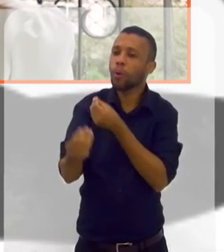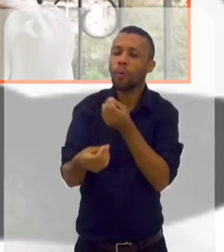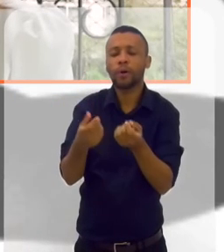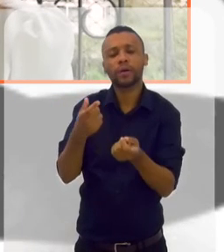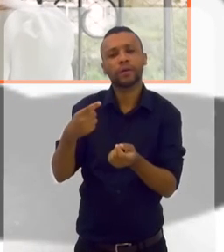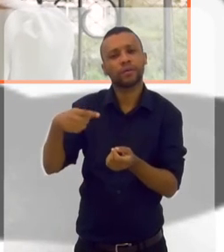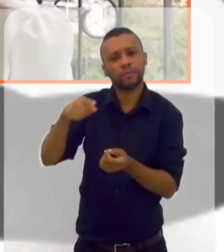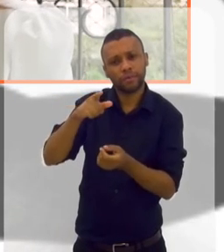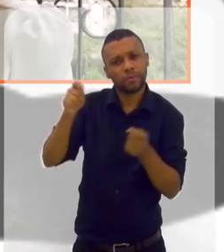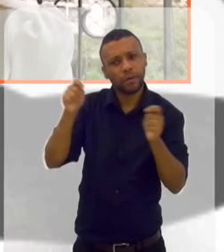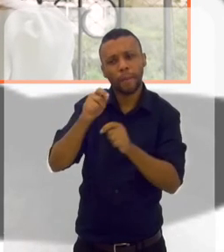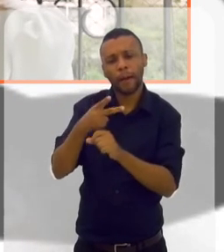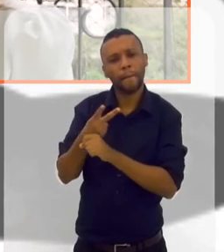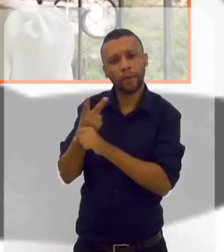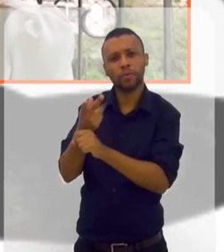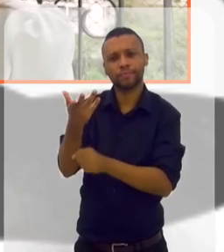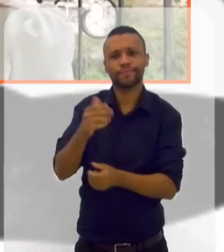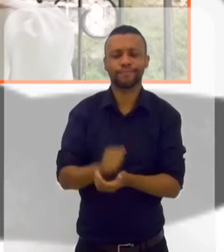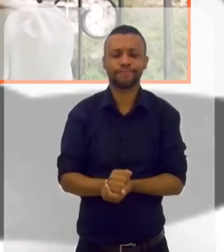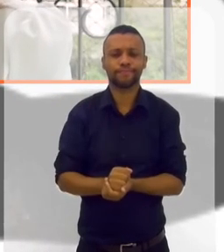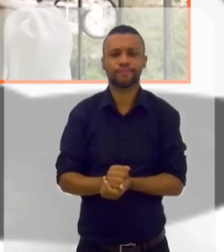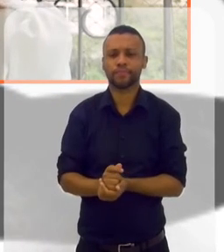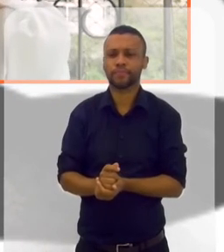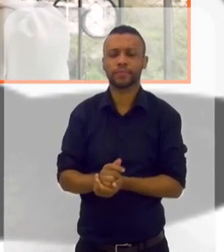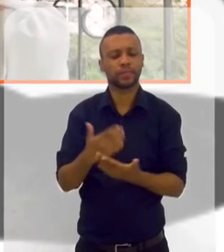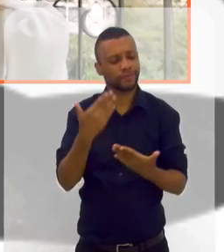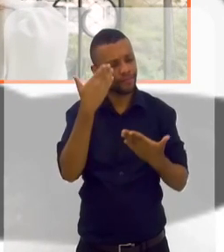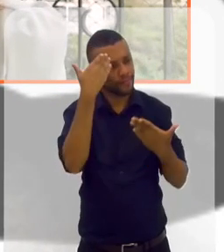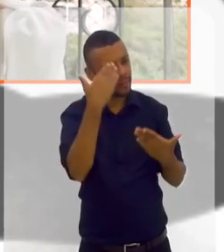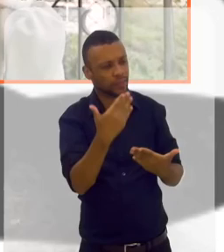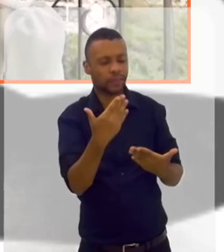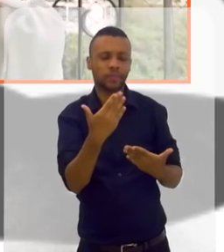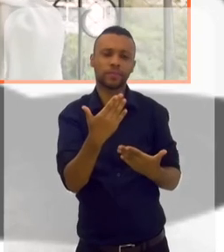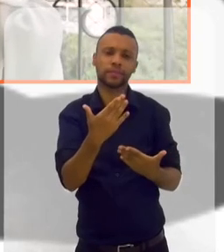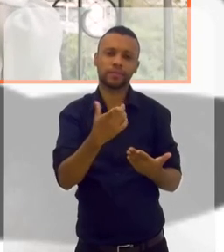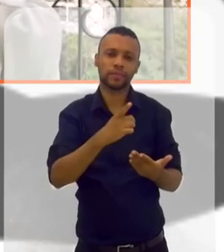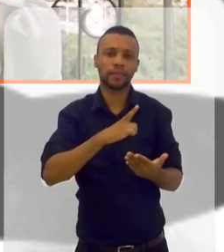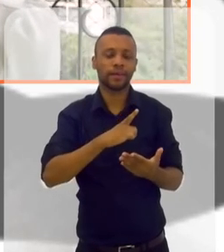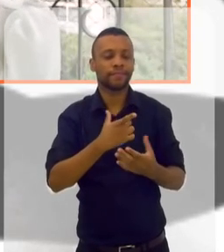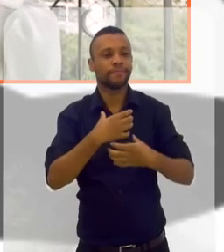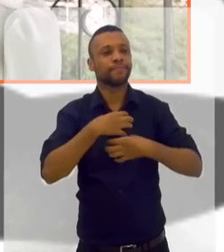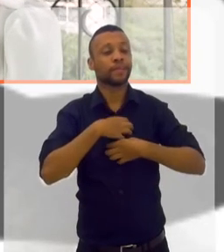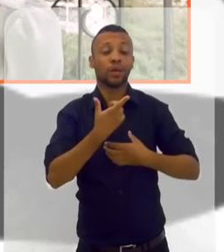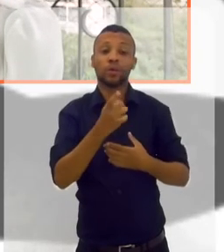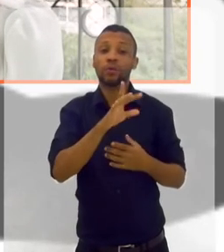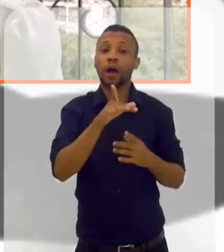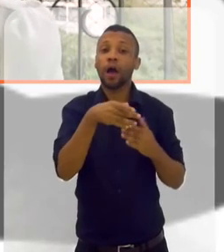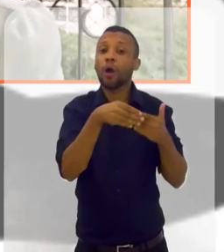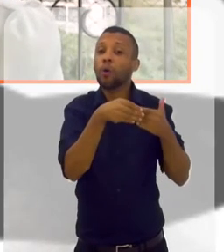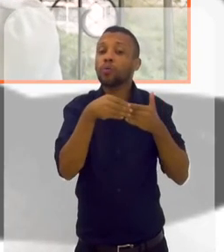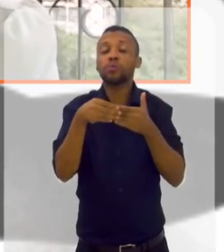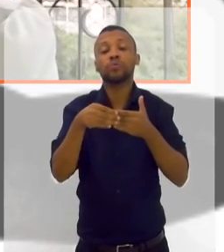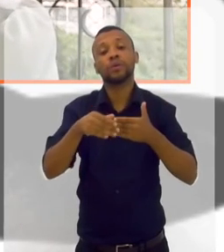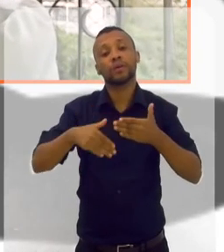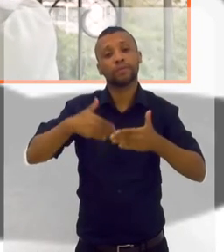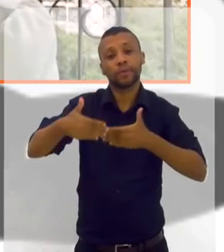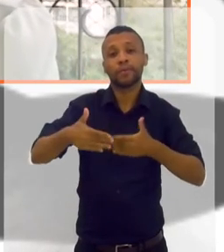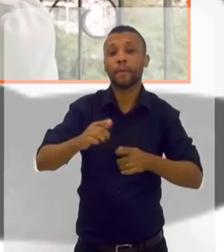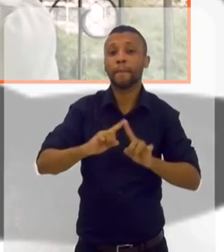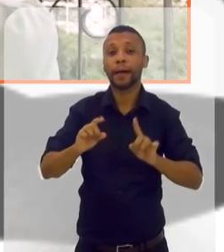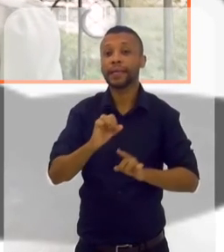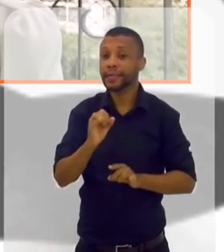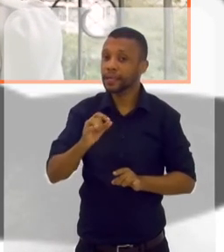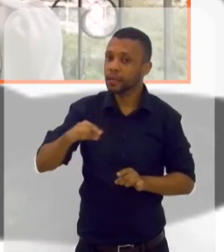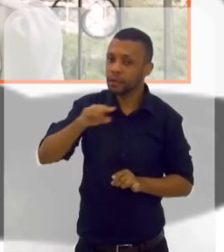um contato, né? Eu te agradeço muito, mas, assim, o poder está mais na pessoa do que em mim. Eu só conduzo esse processo, tá?